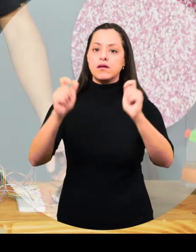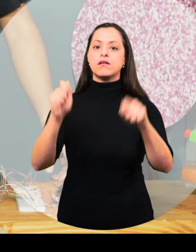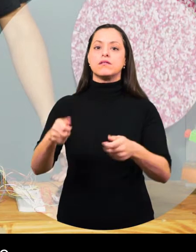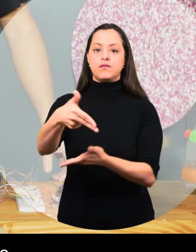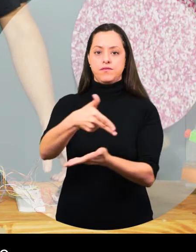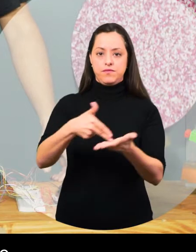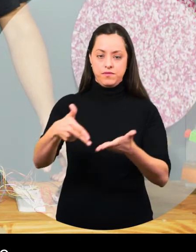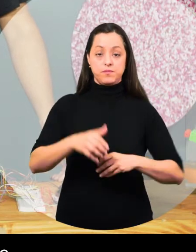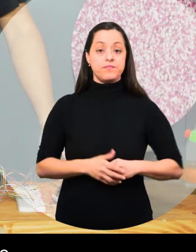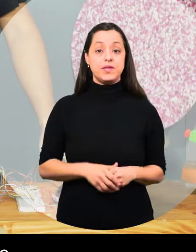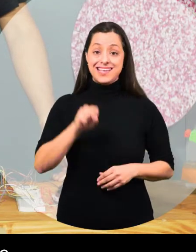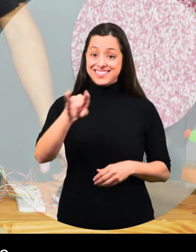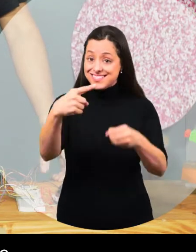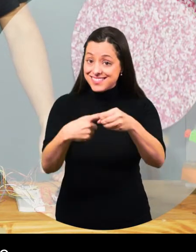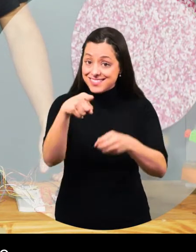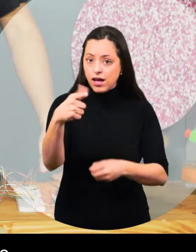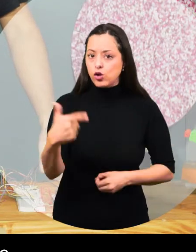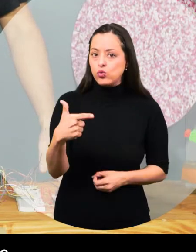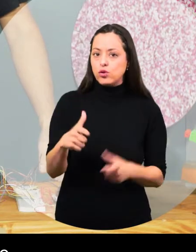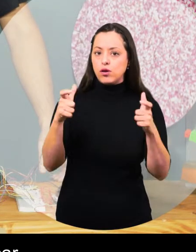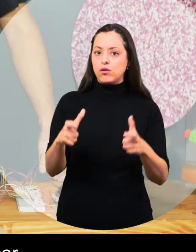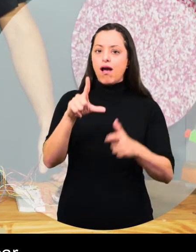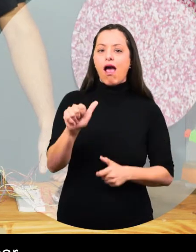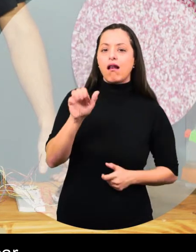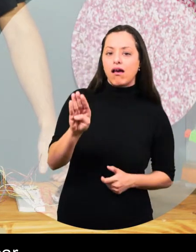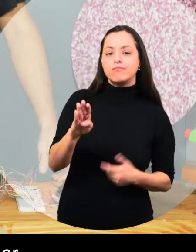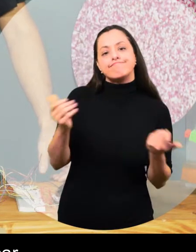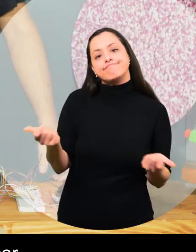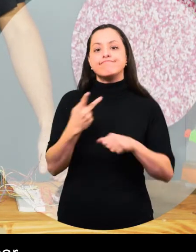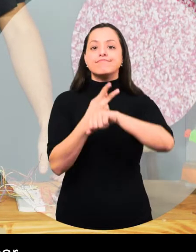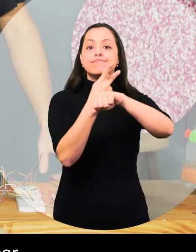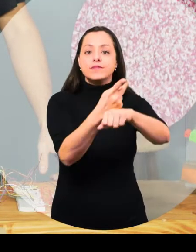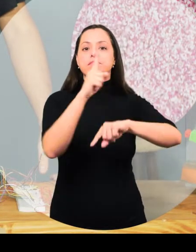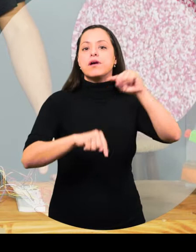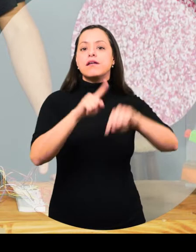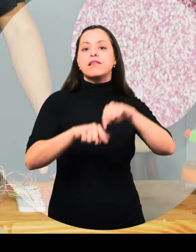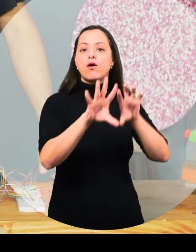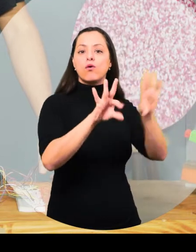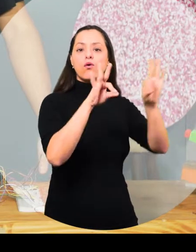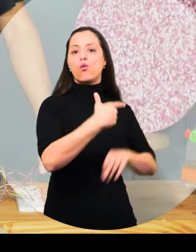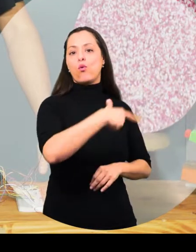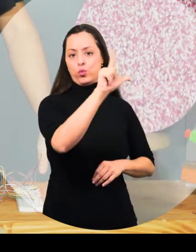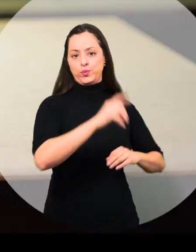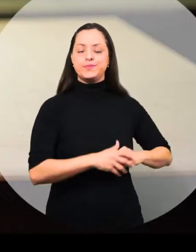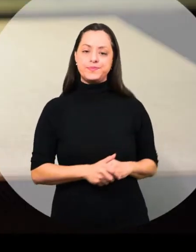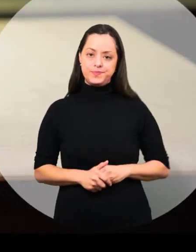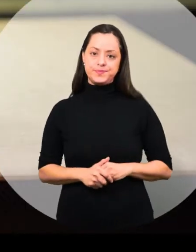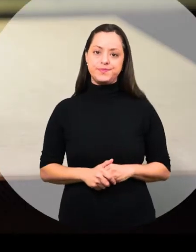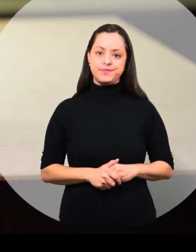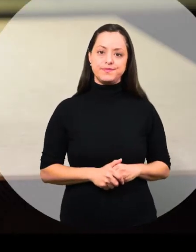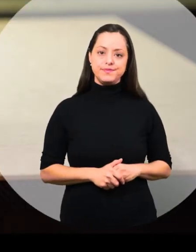serviço. E se na sua cidade não tiver um laboratório com esse tipo de tecnologia, é só você buscar um material que você tiver acesso.